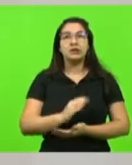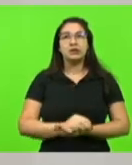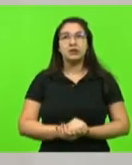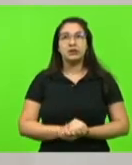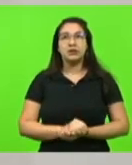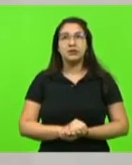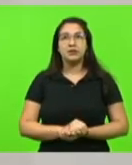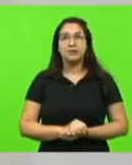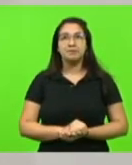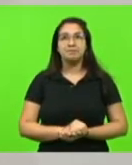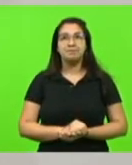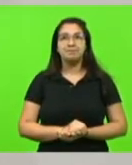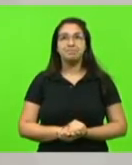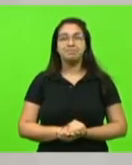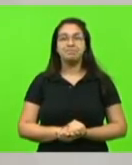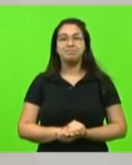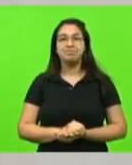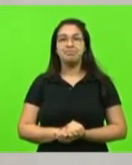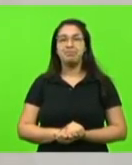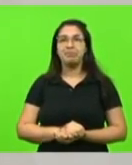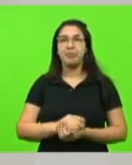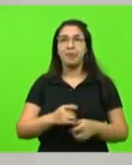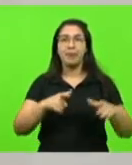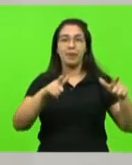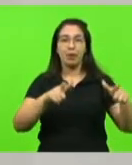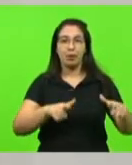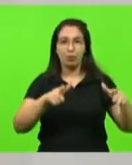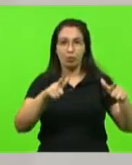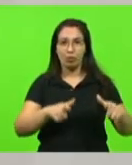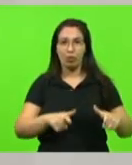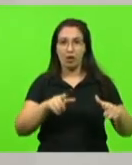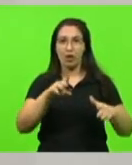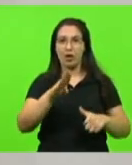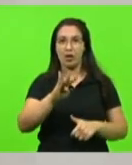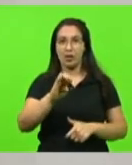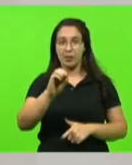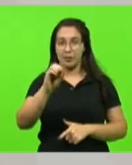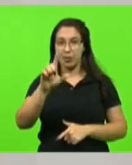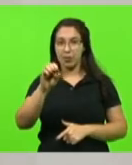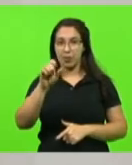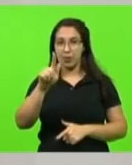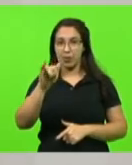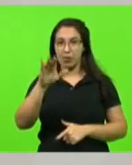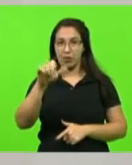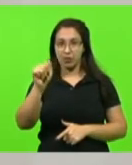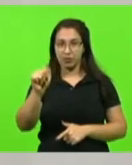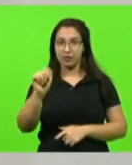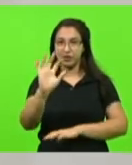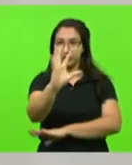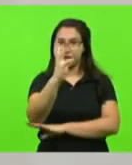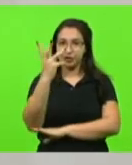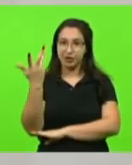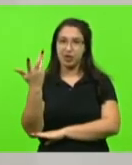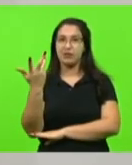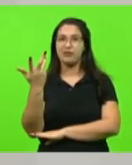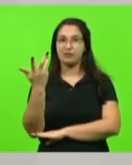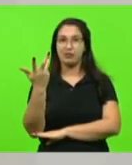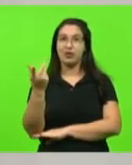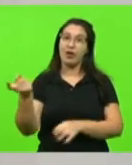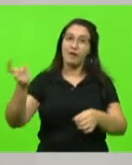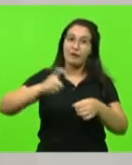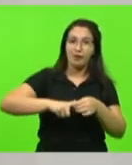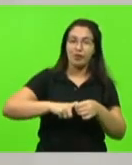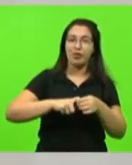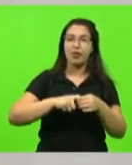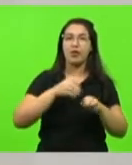Reserva Biológica Marinha do Arvoredo ao seu caminho natural, com a construção, a partir de agora, por